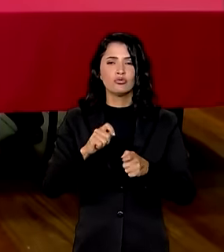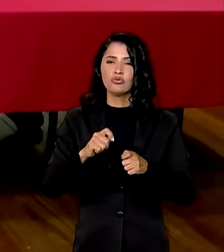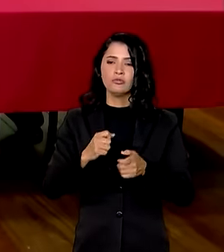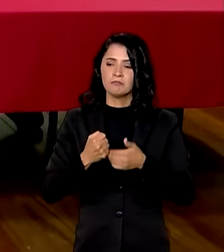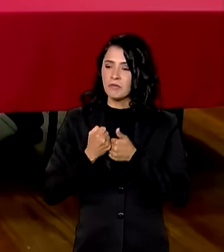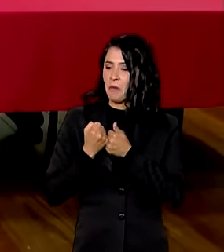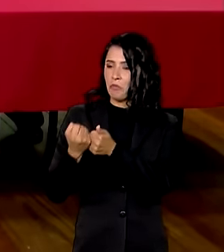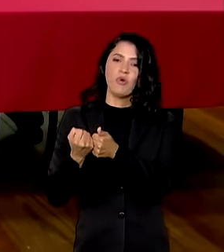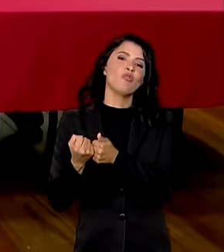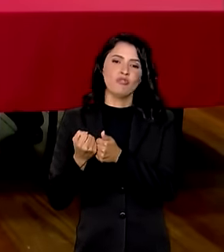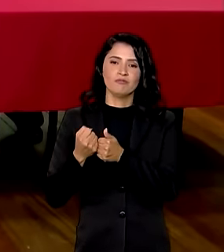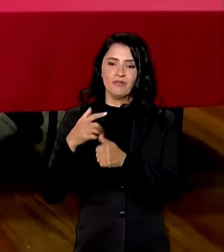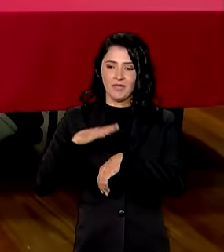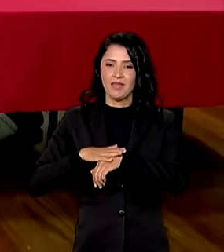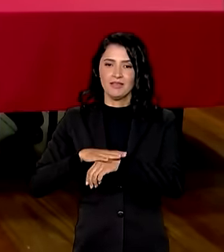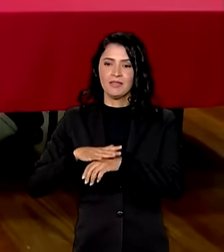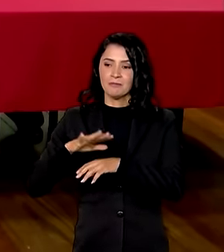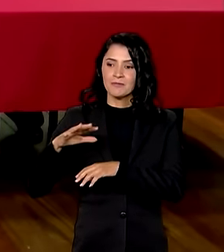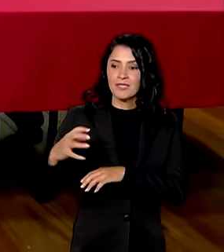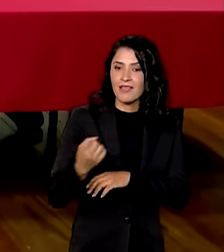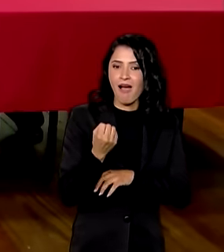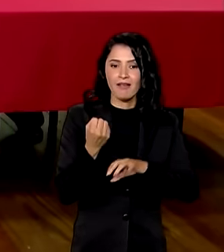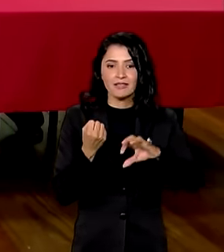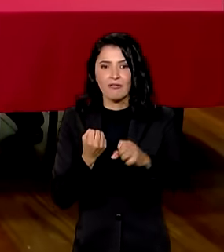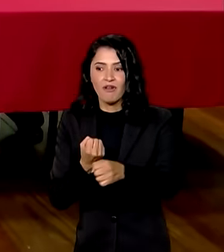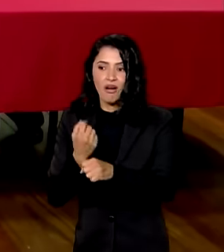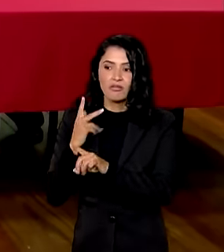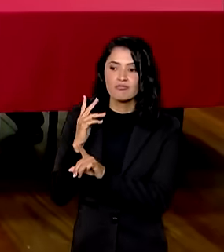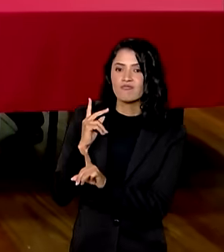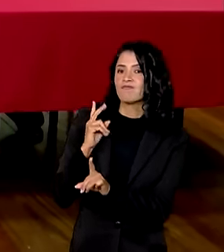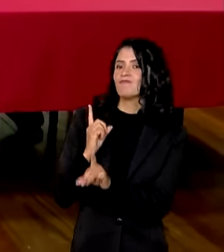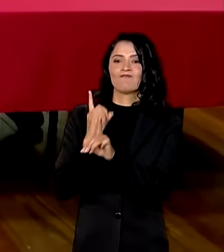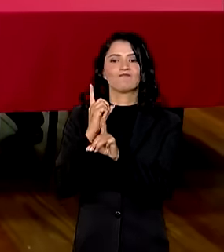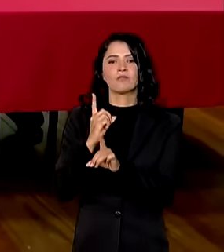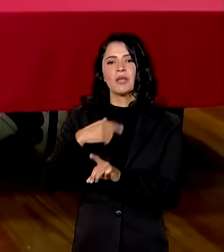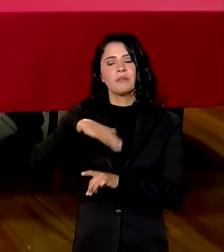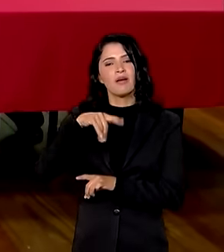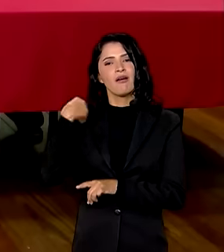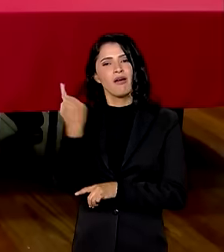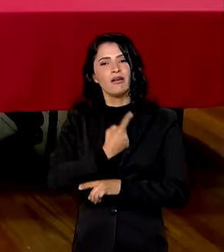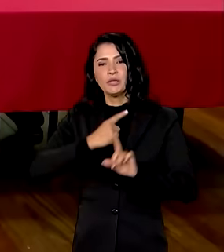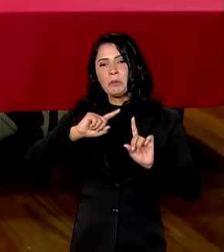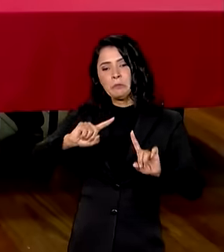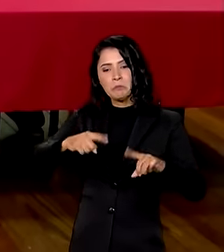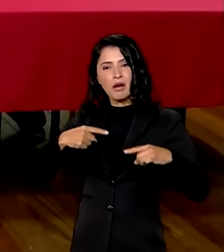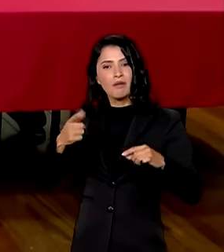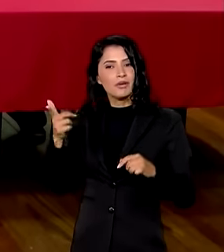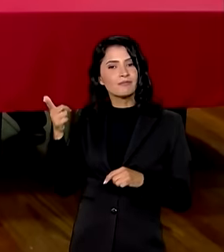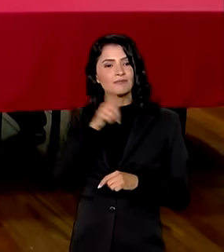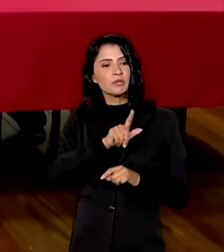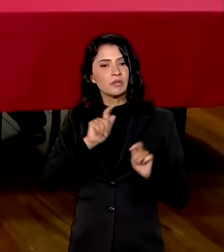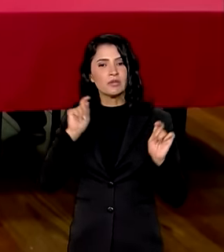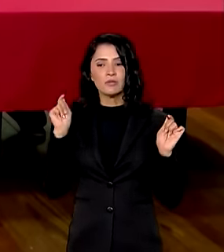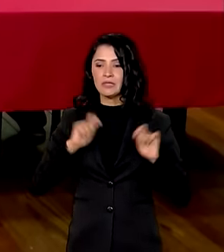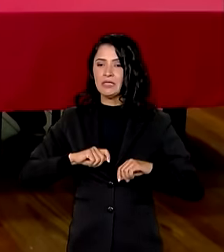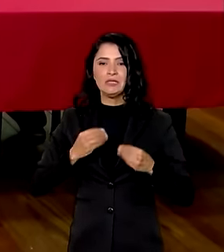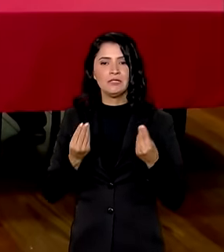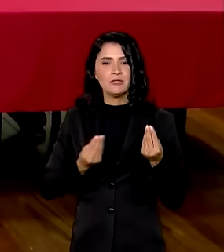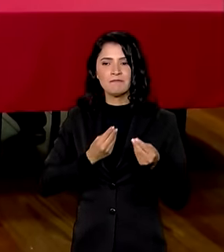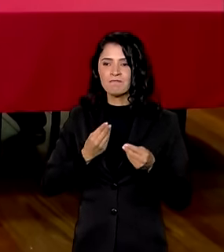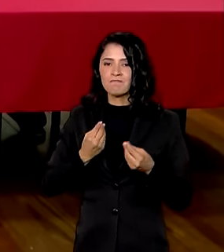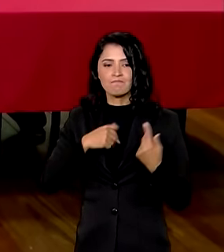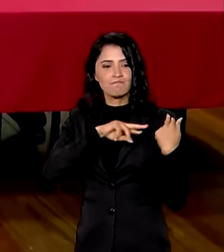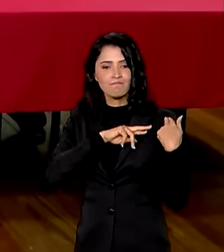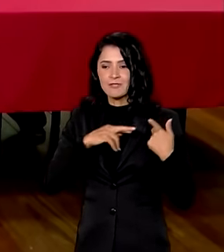suporte no trabalho do resgate. E cada vez mais estamos desafiados a poder dar conta desse